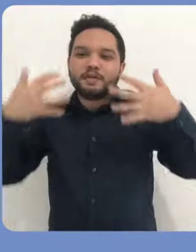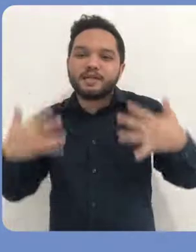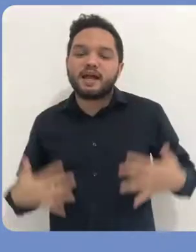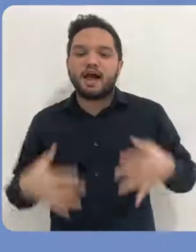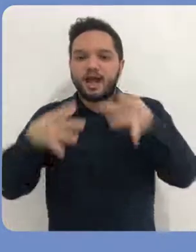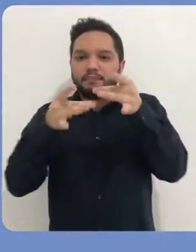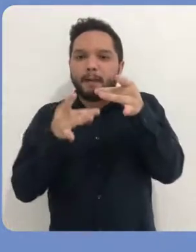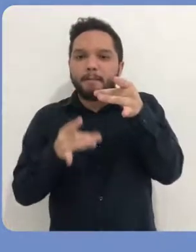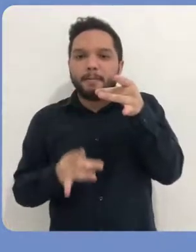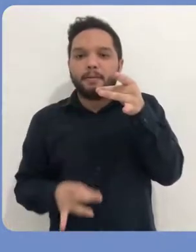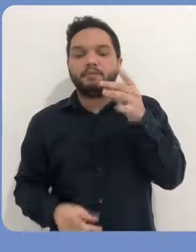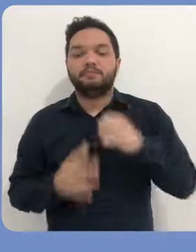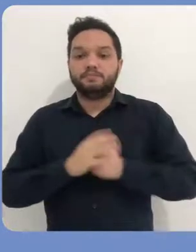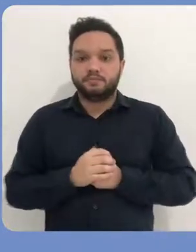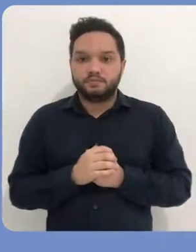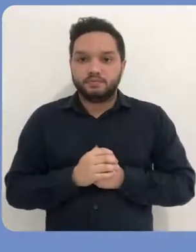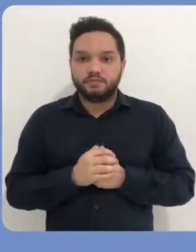a descrição.